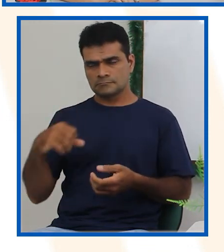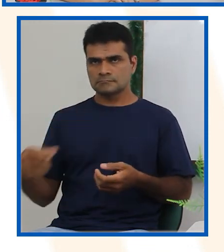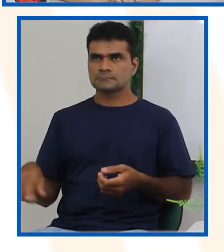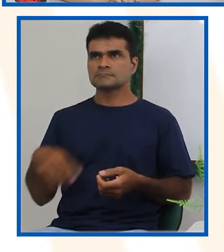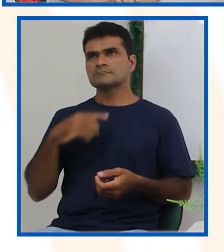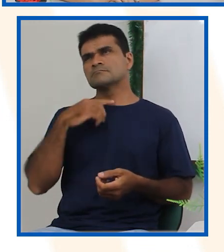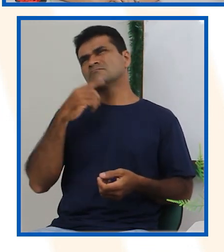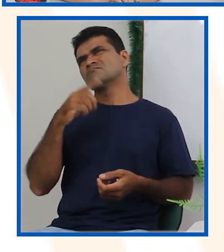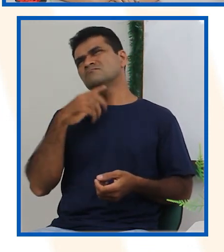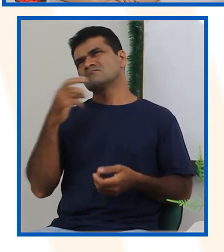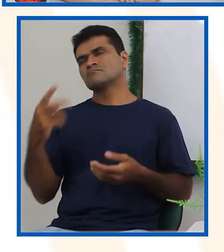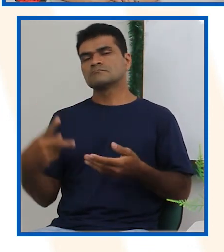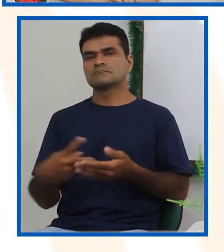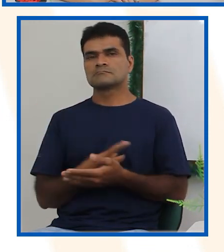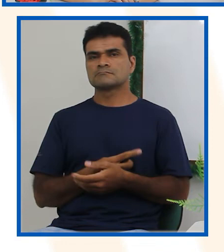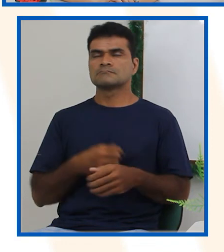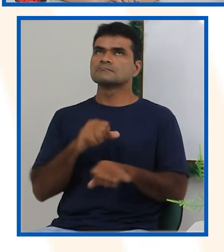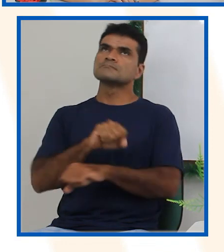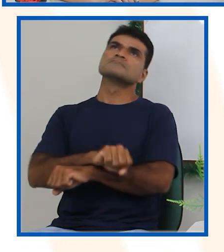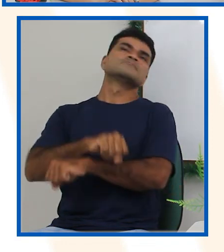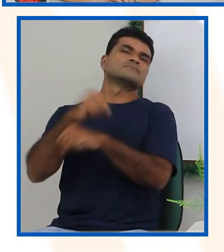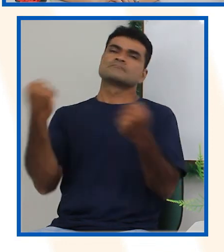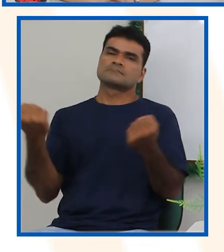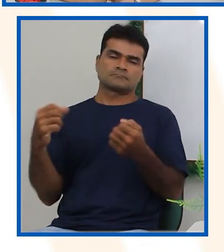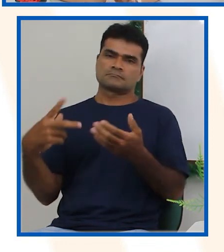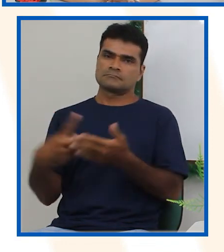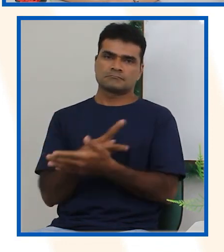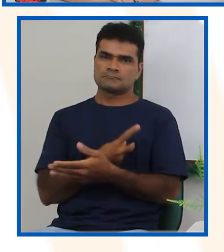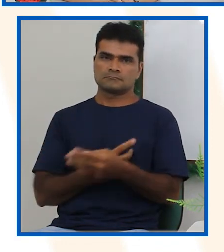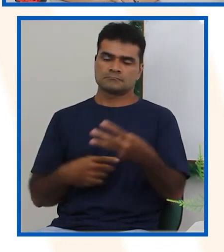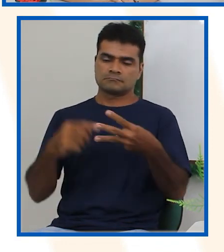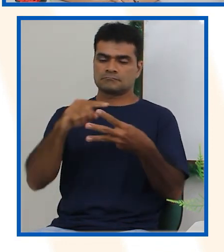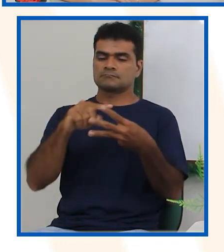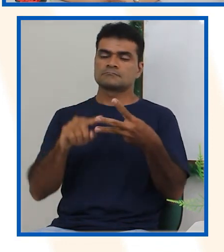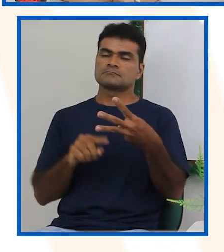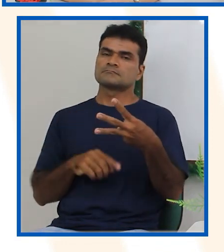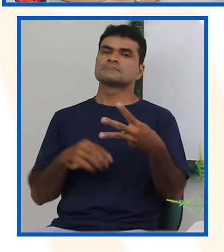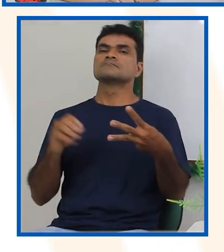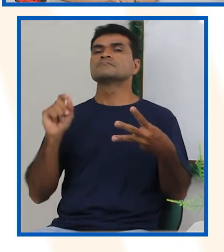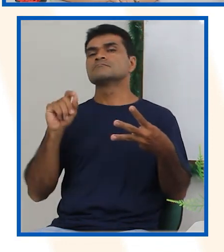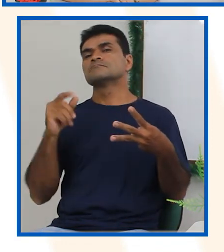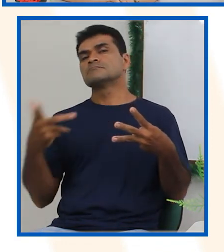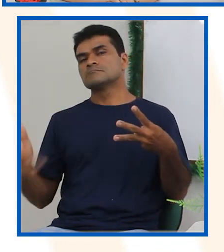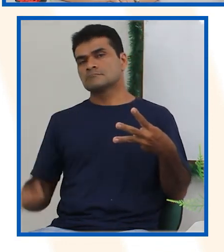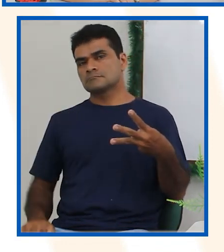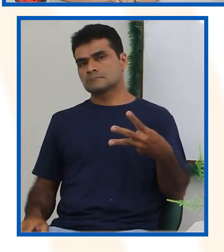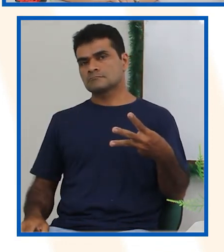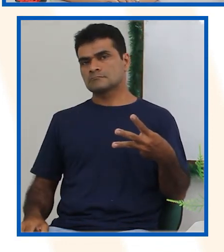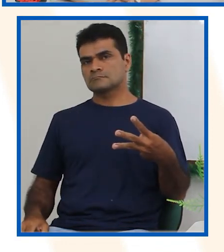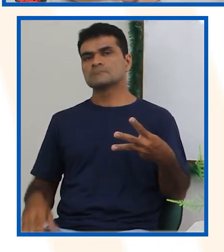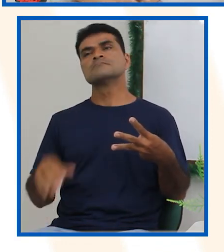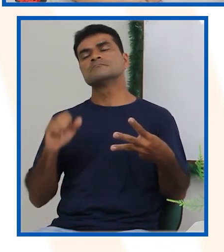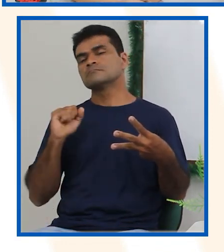Talvez aconteça? Ou é impossível acontecer? O que vocês acham? Será que a gente pode ficar com fome?